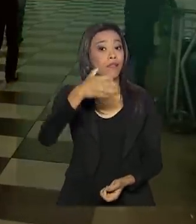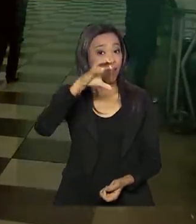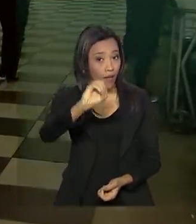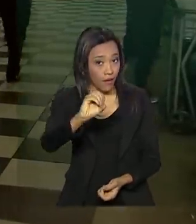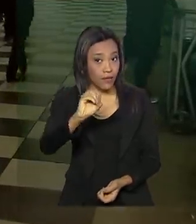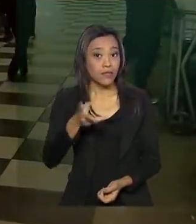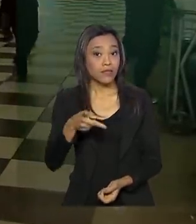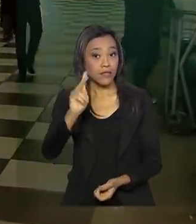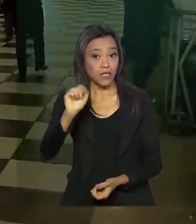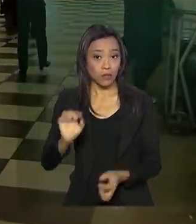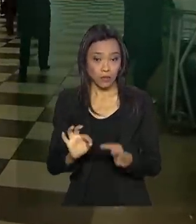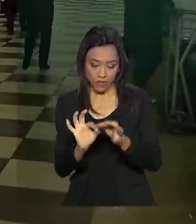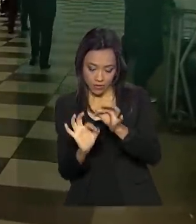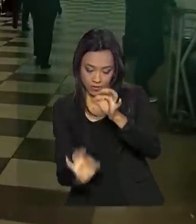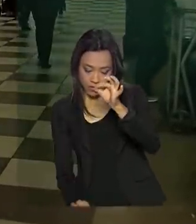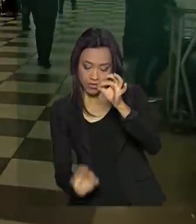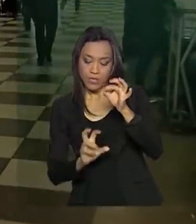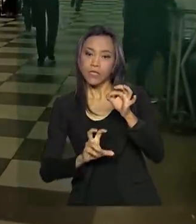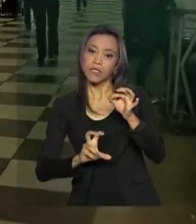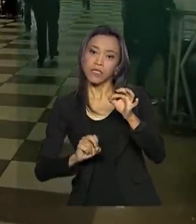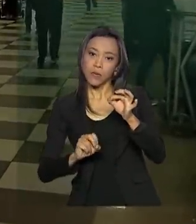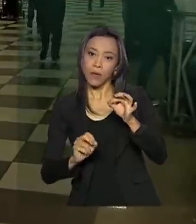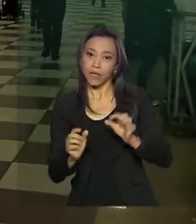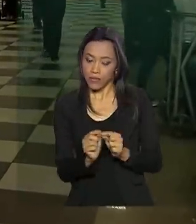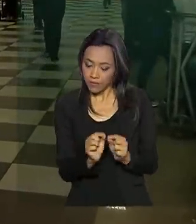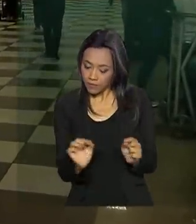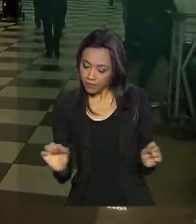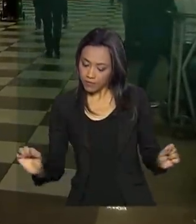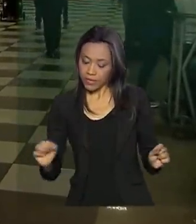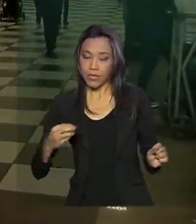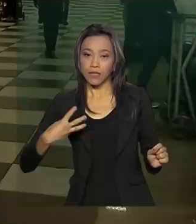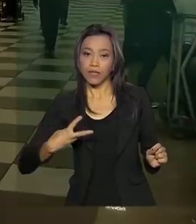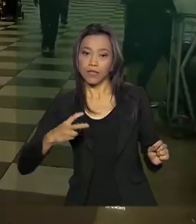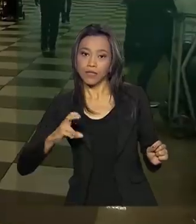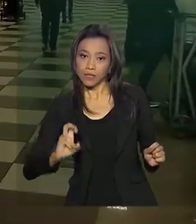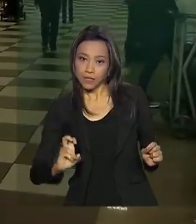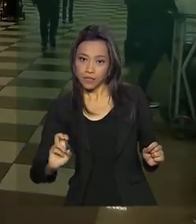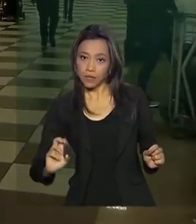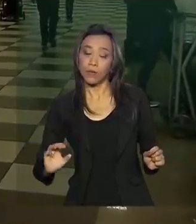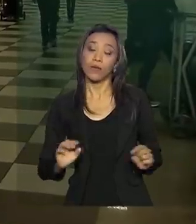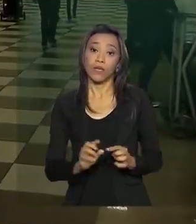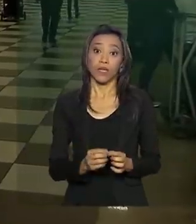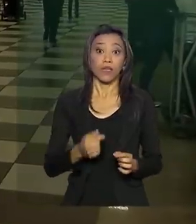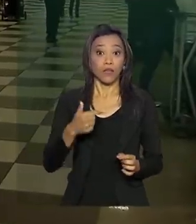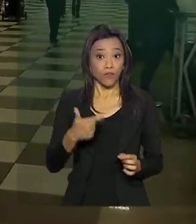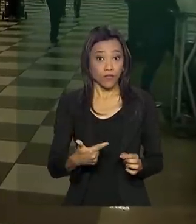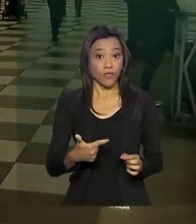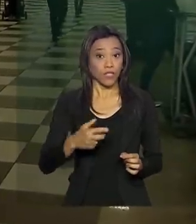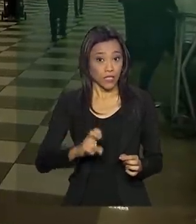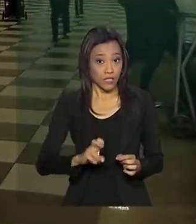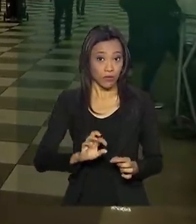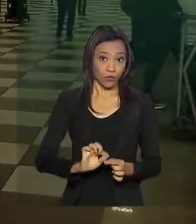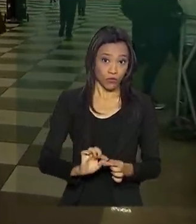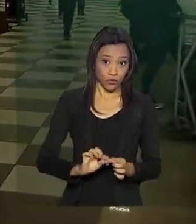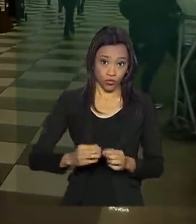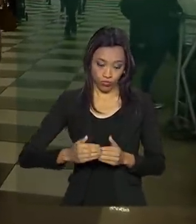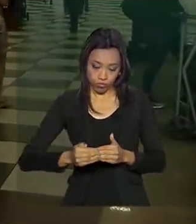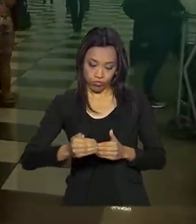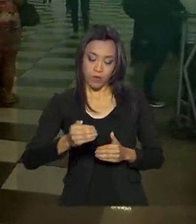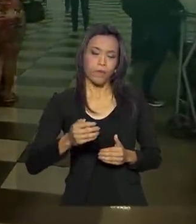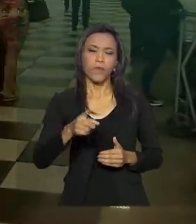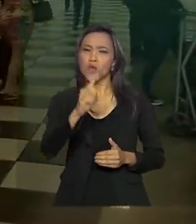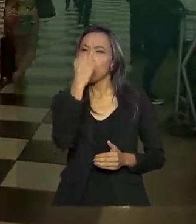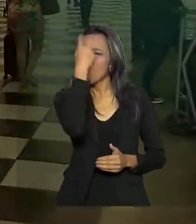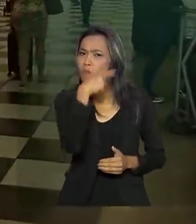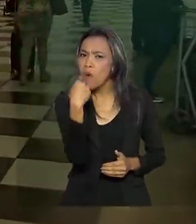50 centímetros de altura, 35 de largura e 25 de comprimento. Aí, chegue com no mínimo uma hora